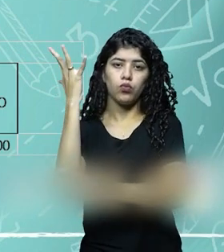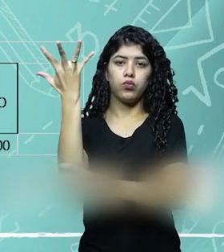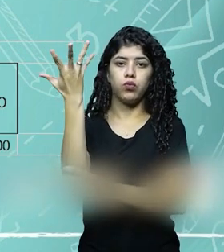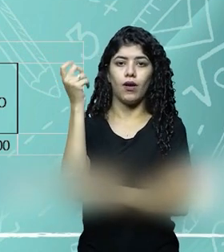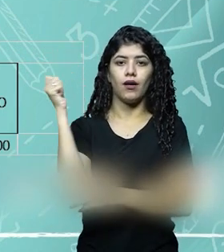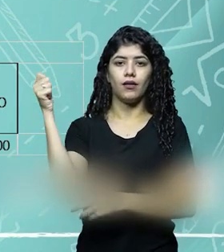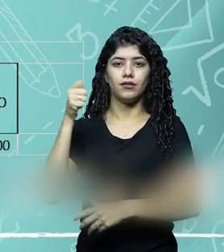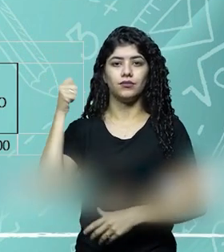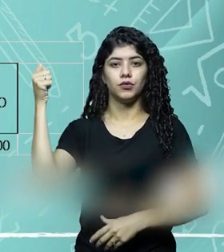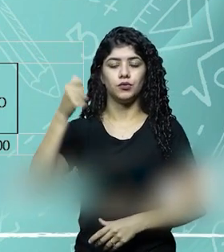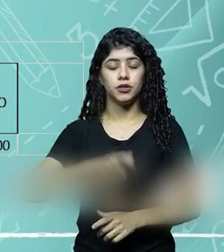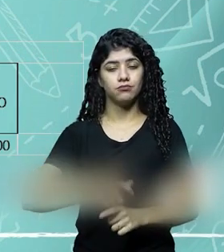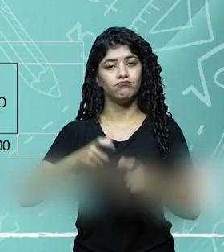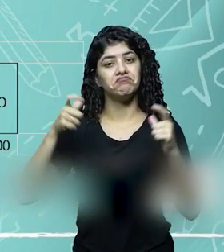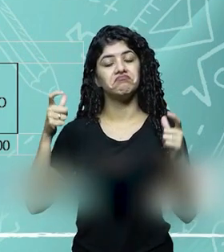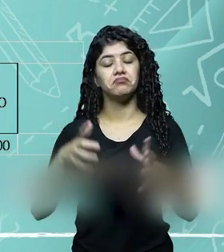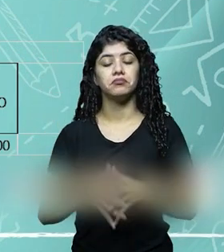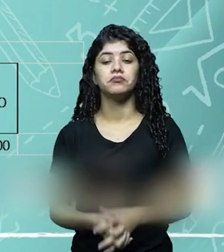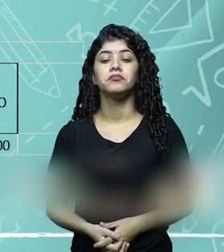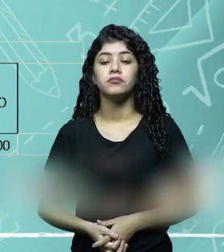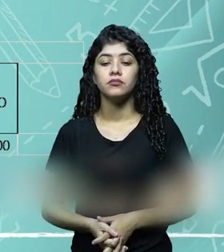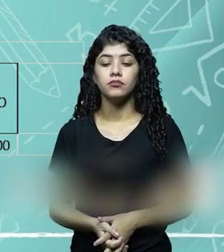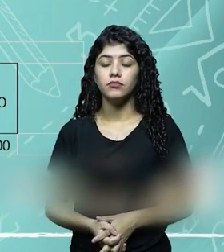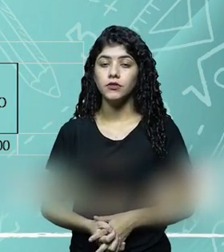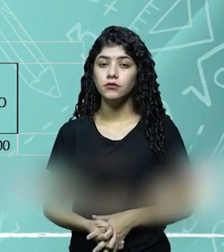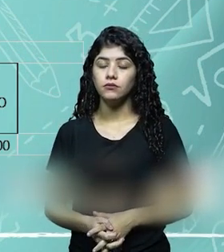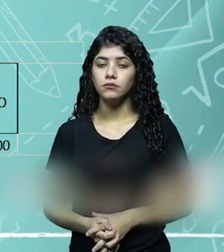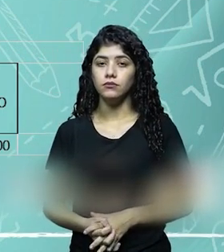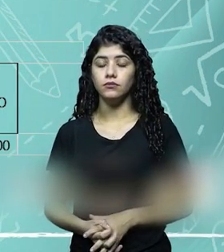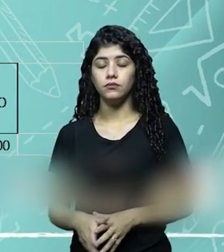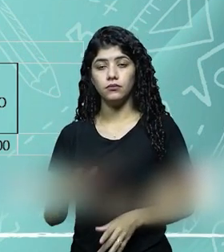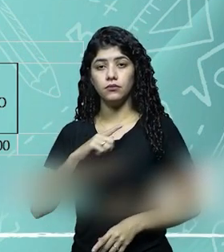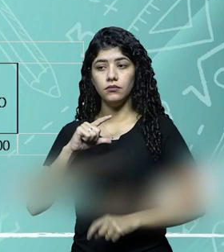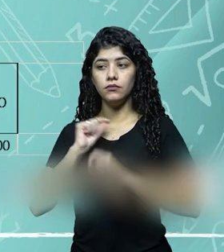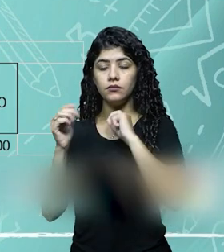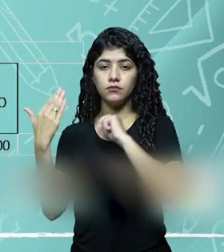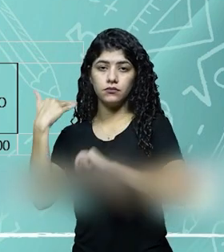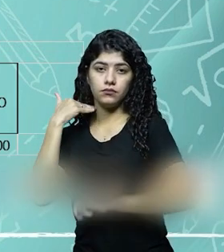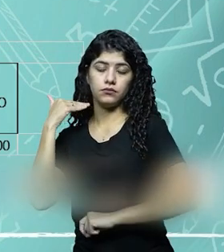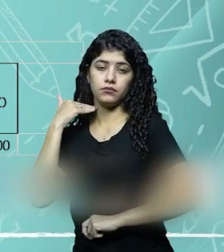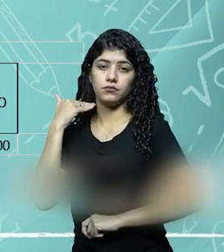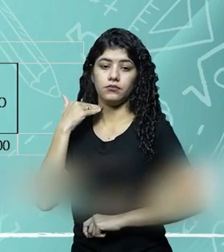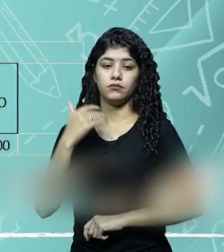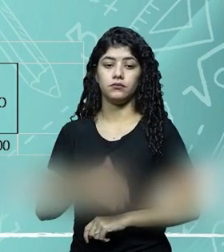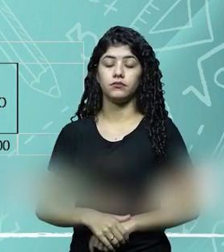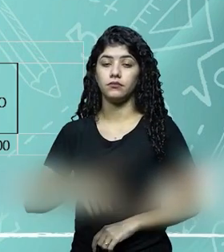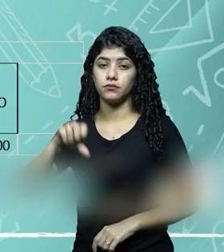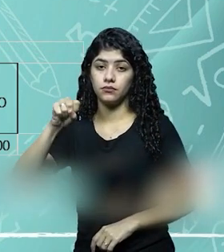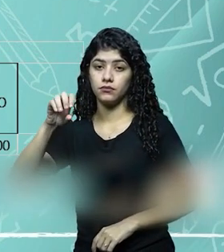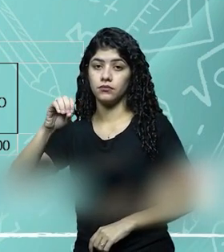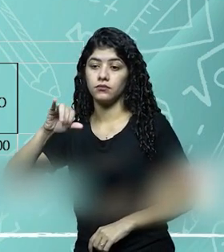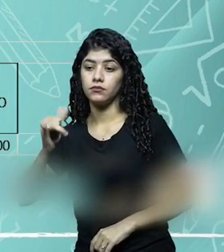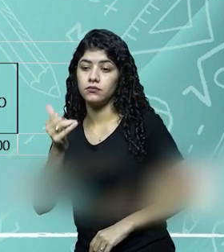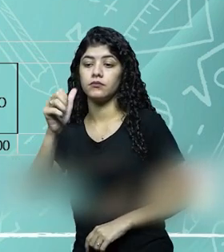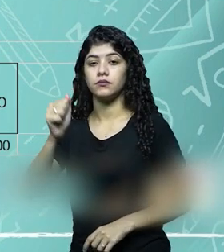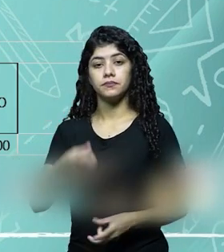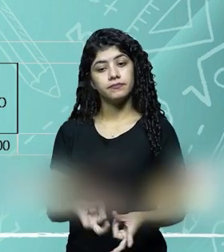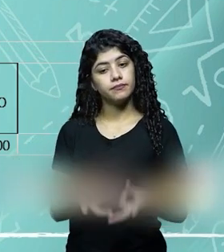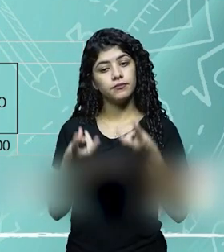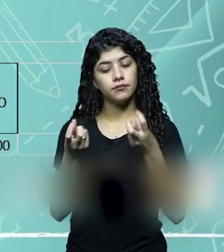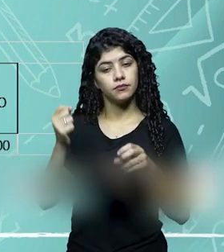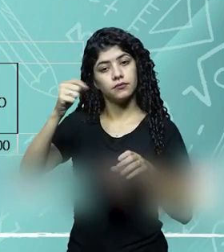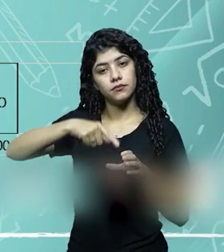árvore adulta, certo? Então, lá dentro do grupo estoques, tem essa conta cultura em andamento, no caso soja, para